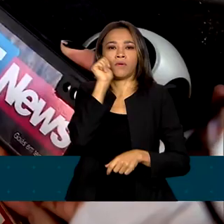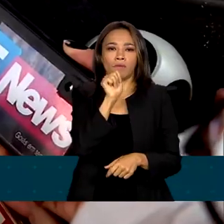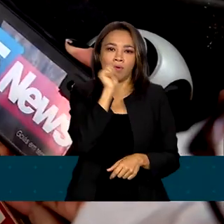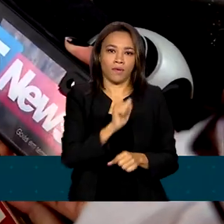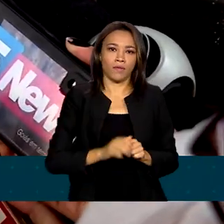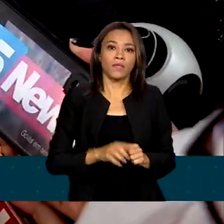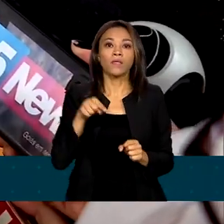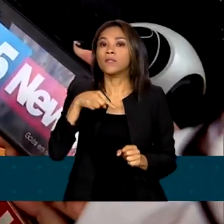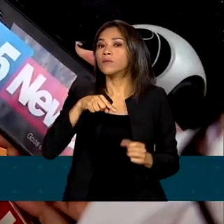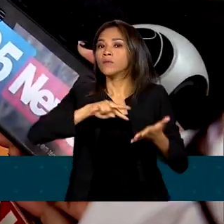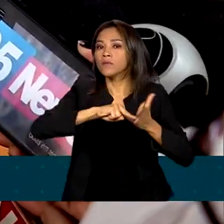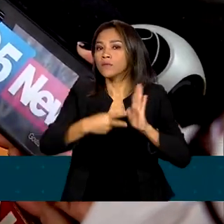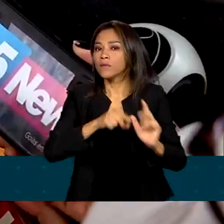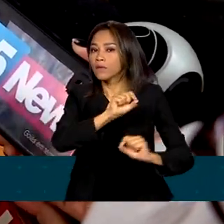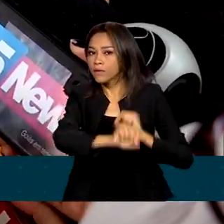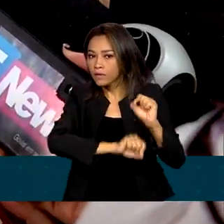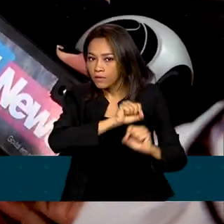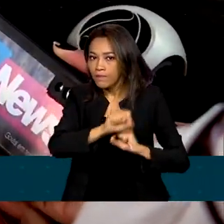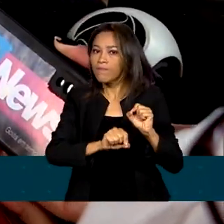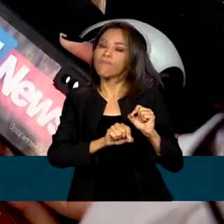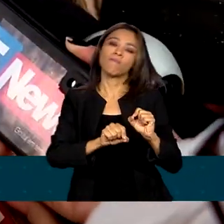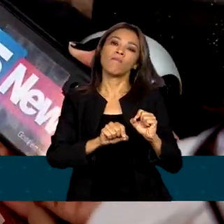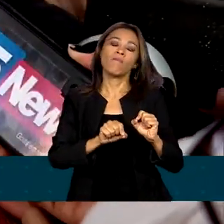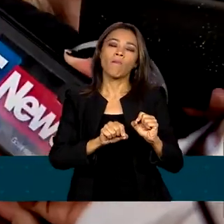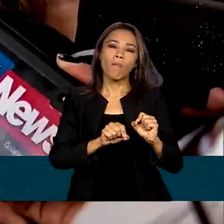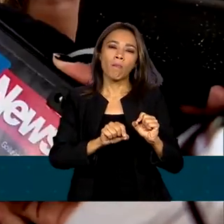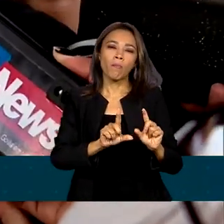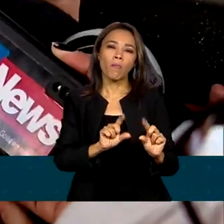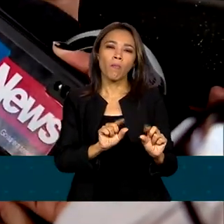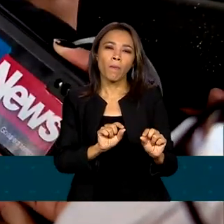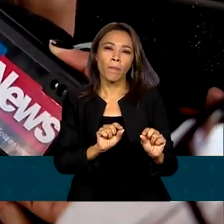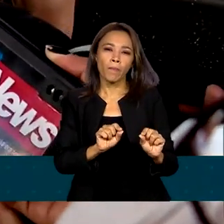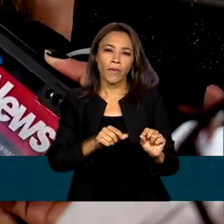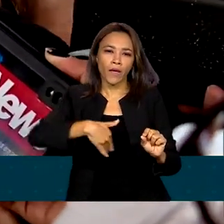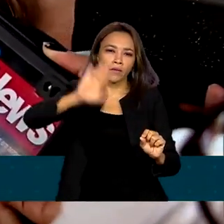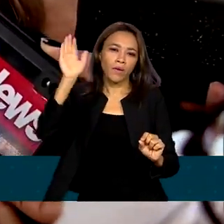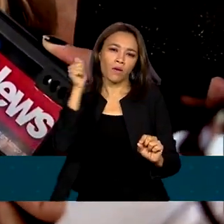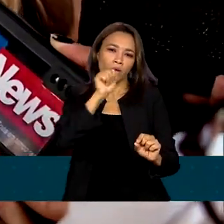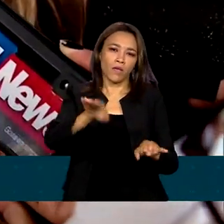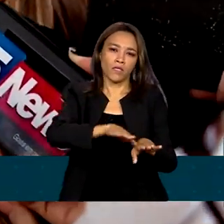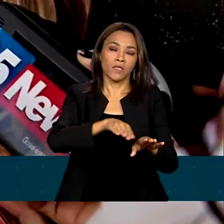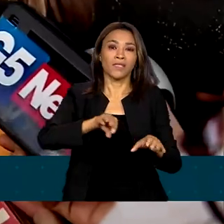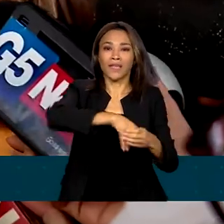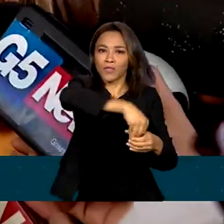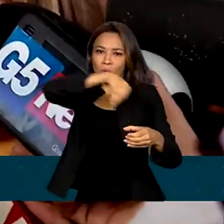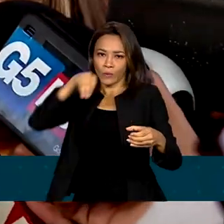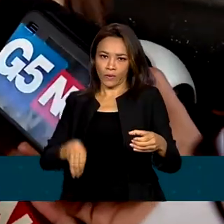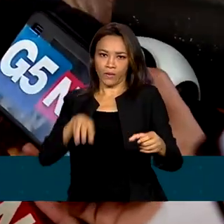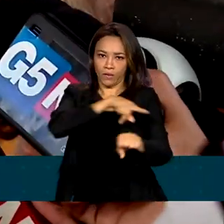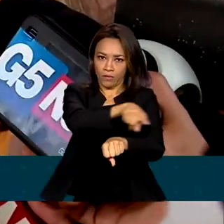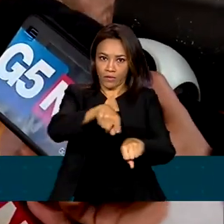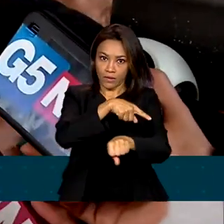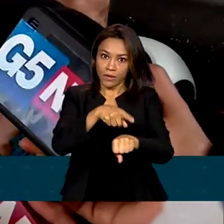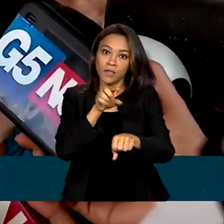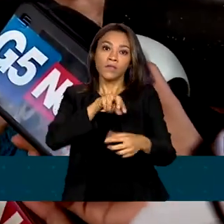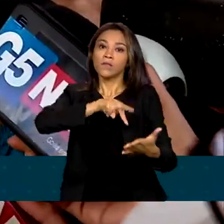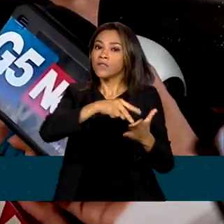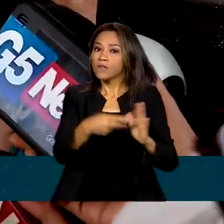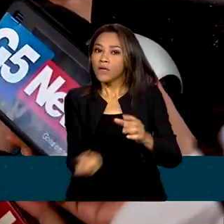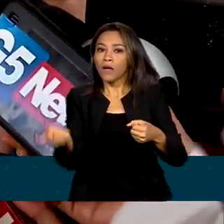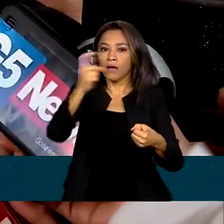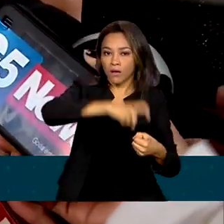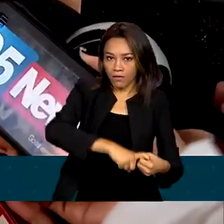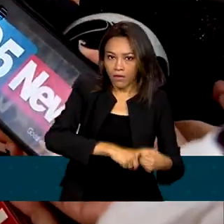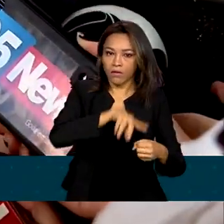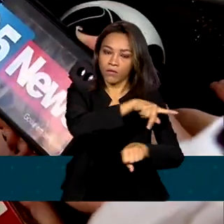significa exatamente aquilo que são as mais excluídas no nosso país e significa a retomada do Brasil,